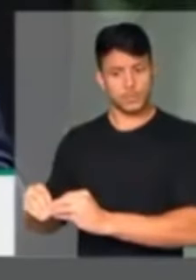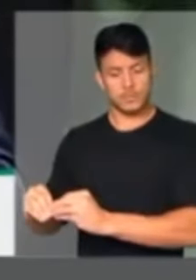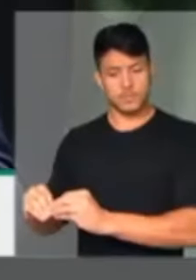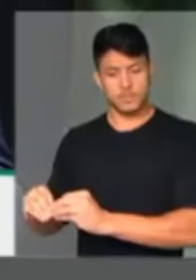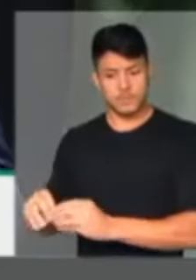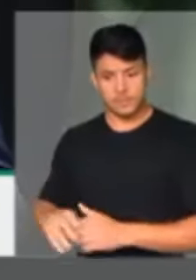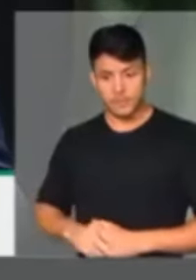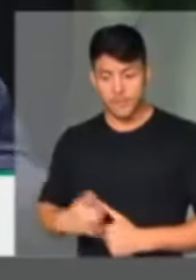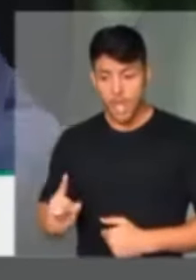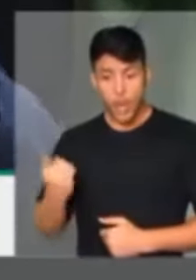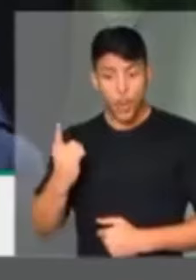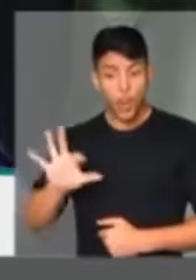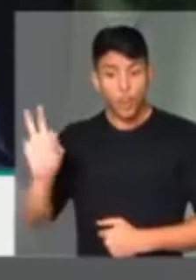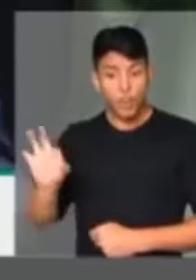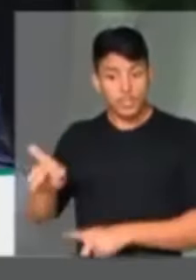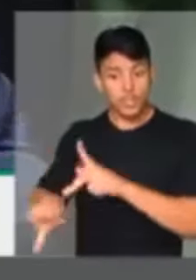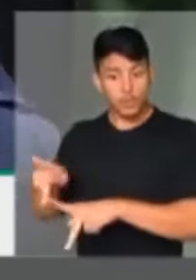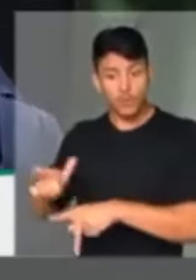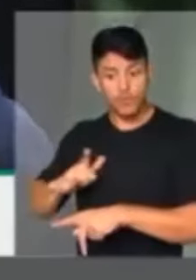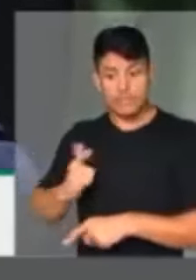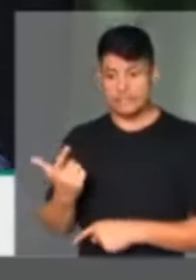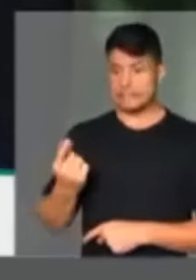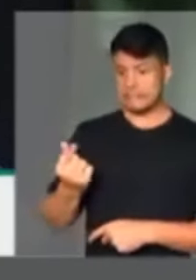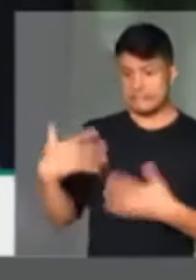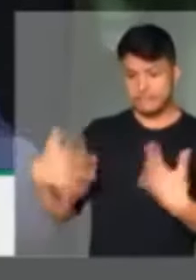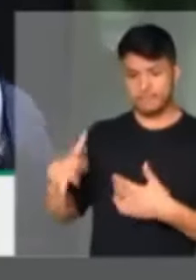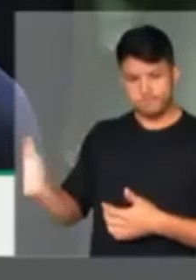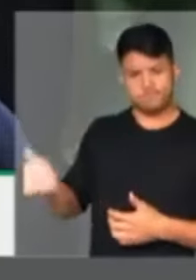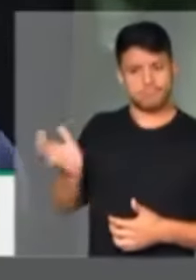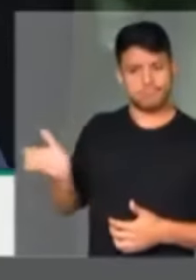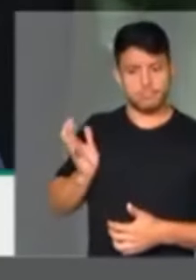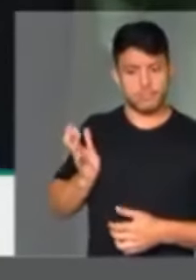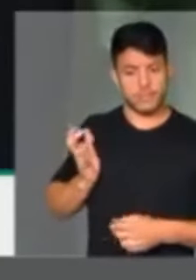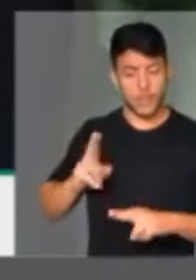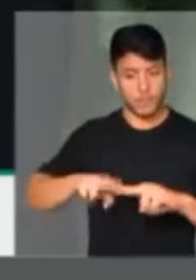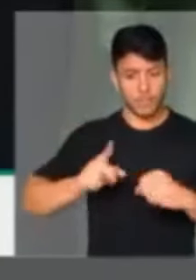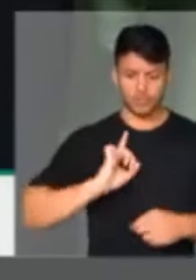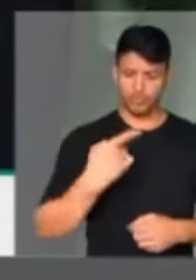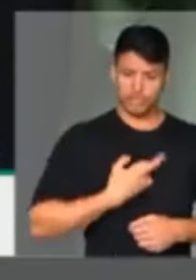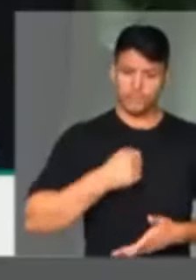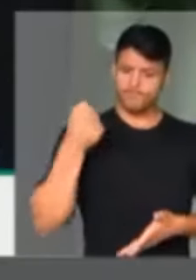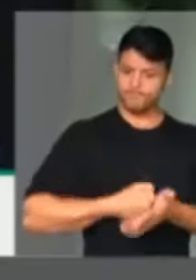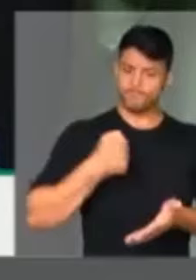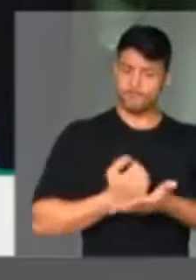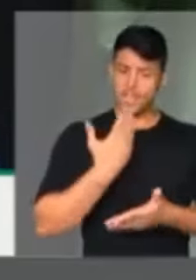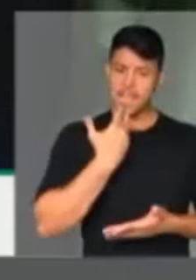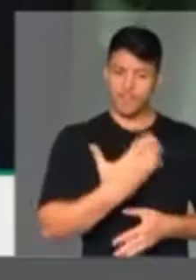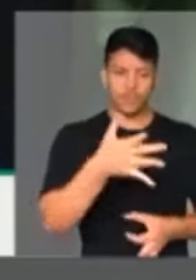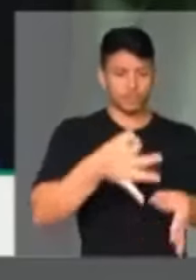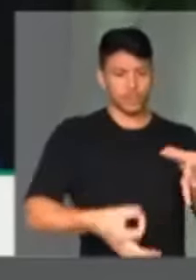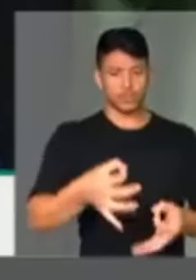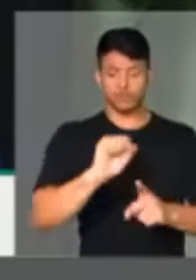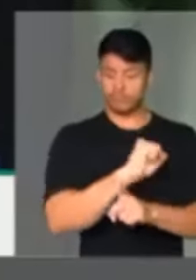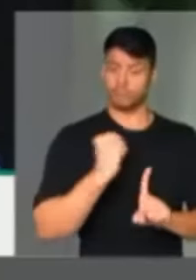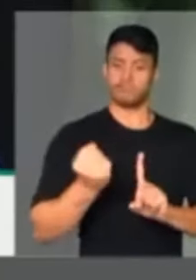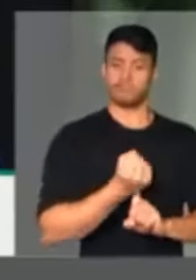% da população. Por isso, nossa luta vai continuar sendo pela justiça social nesse país. Nós